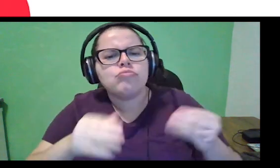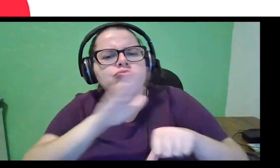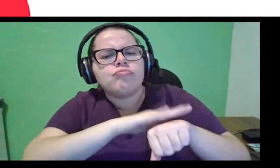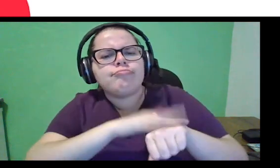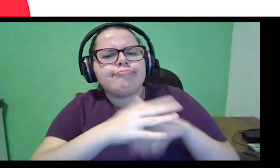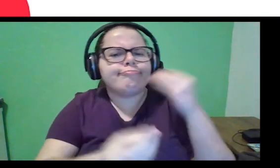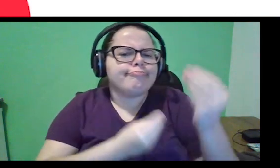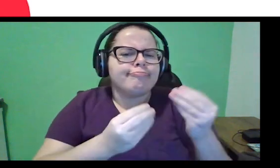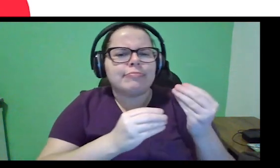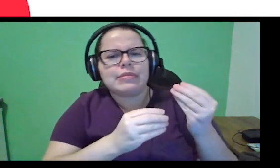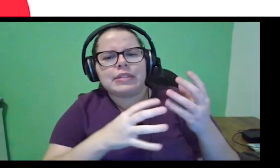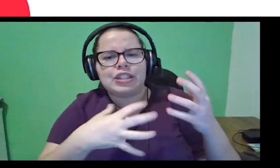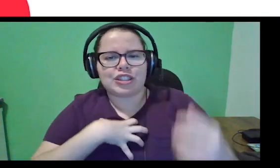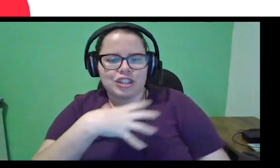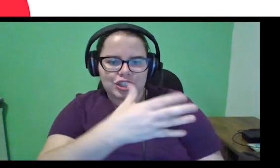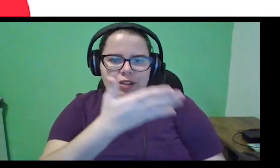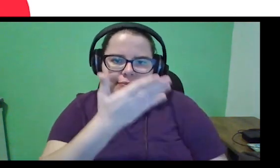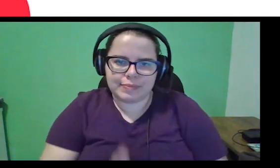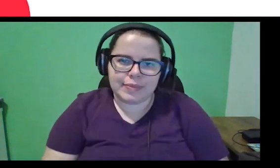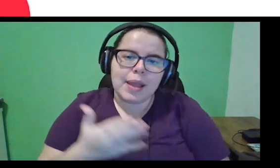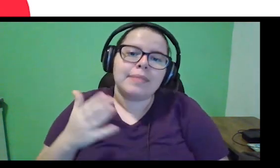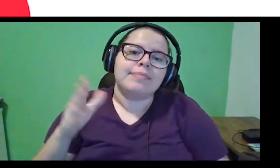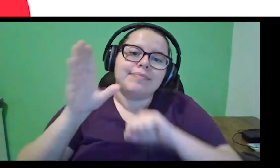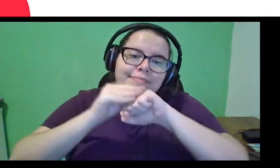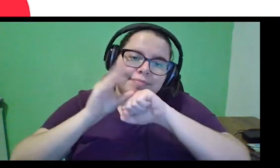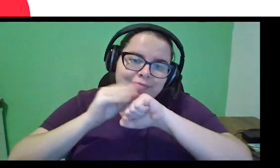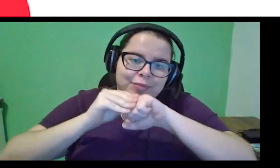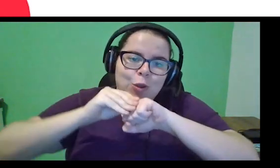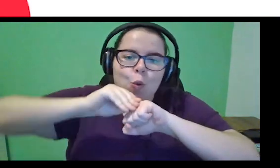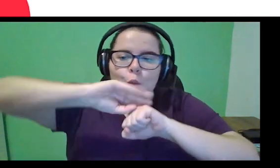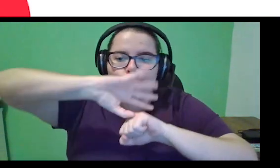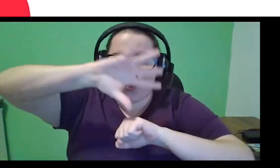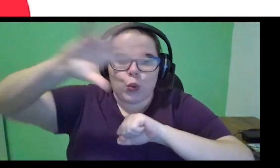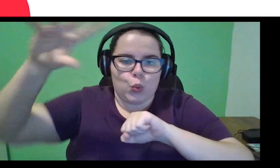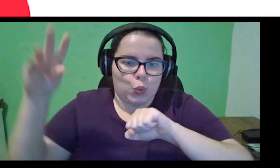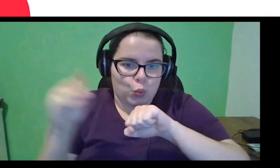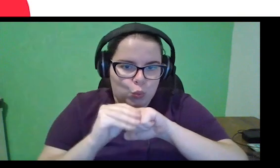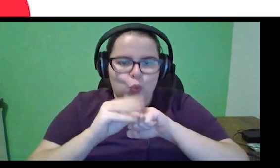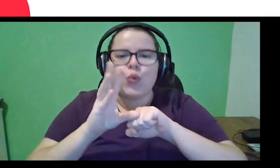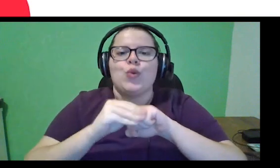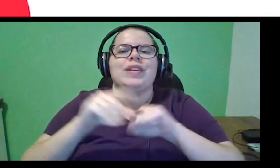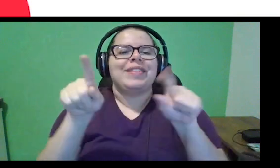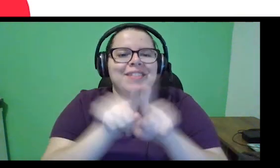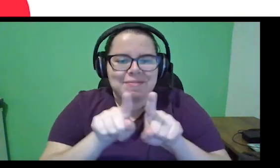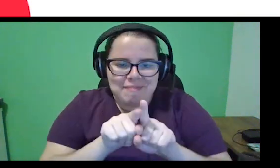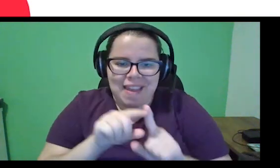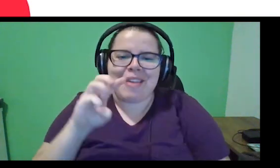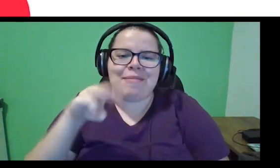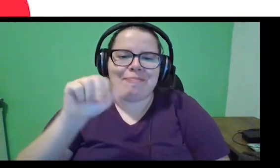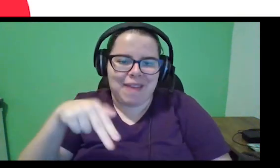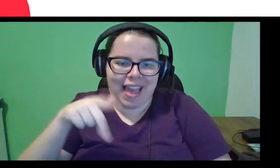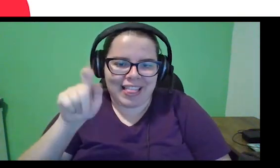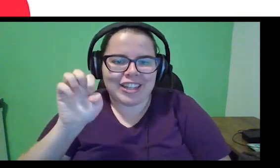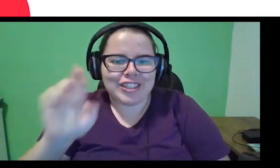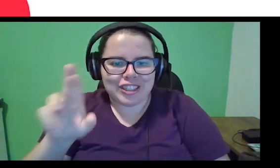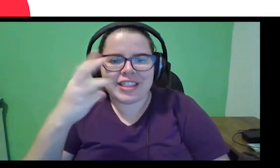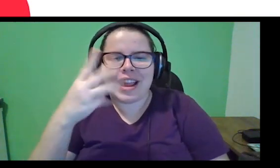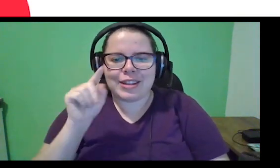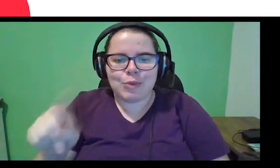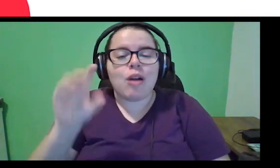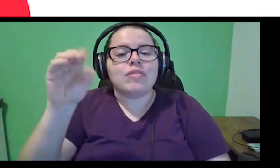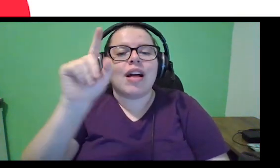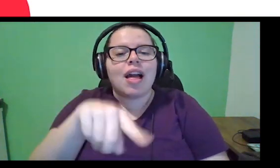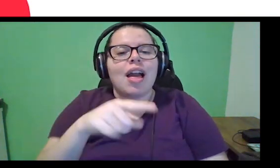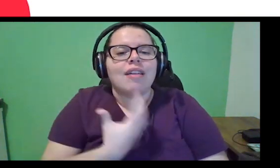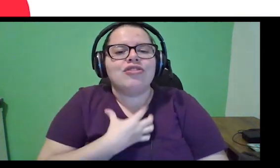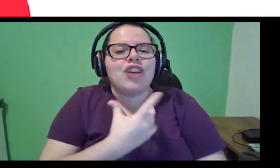pilar aqui, tá? Mapa de conhecimento, gente, também do Management 3.0. É uma abordagem que a gente chega